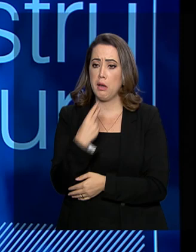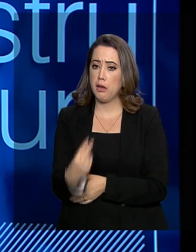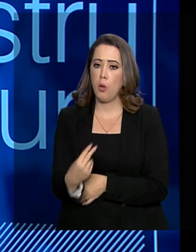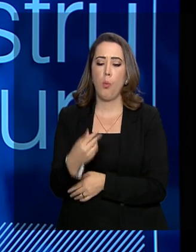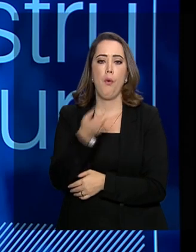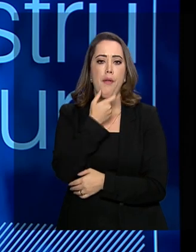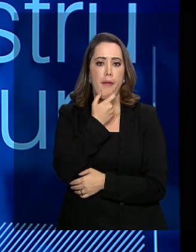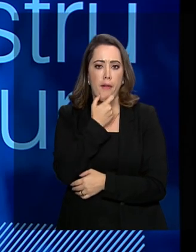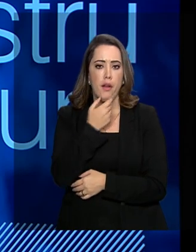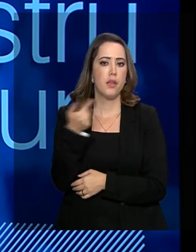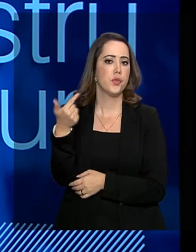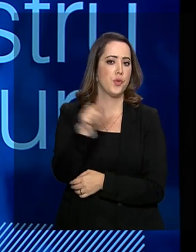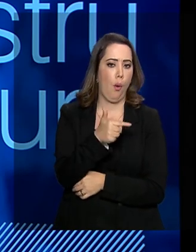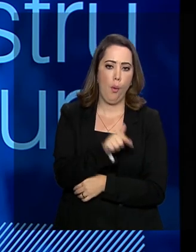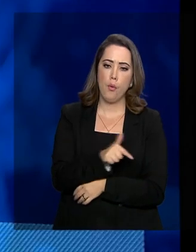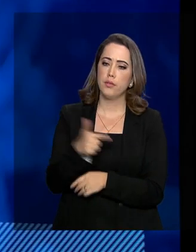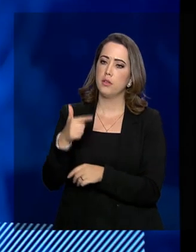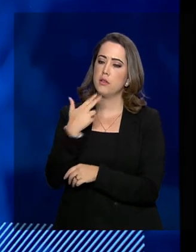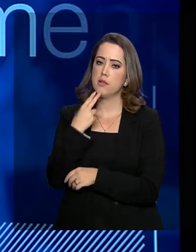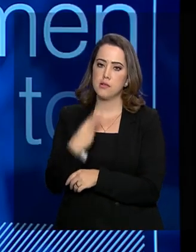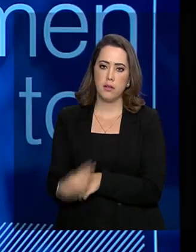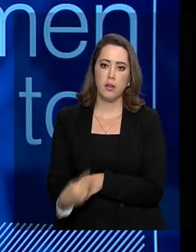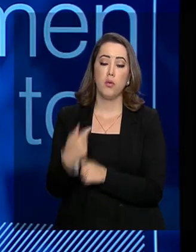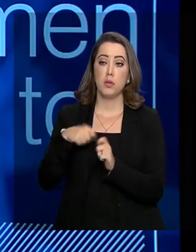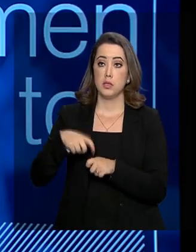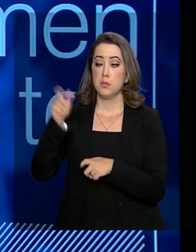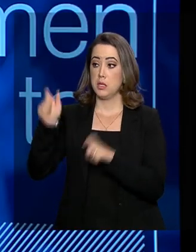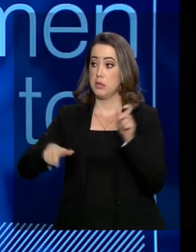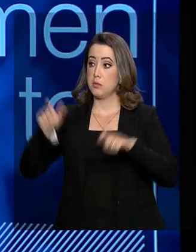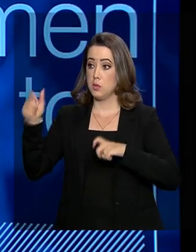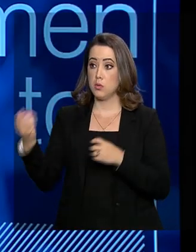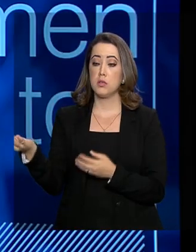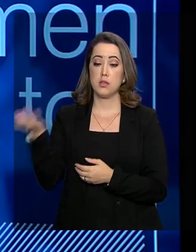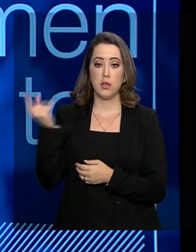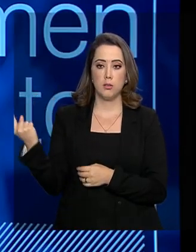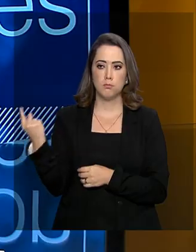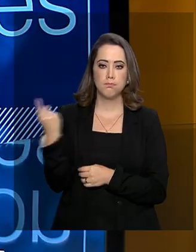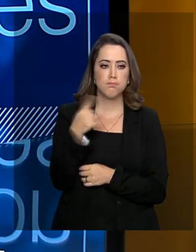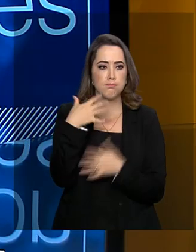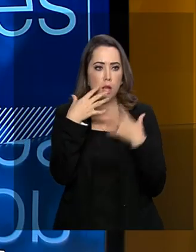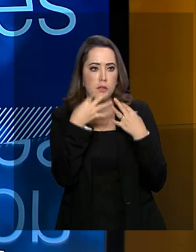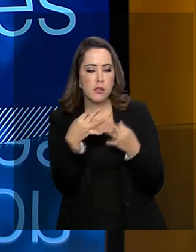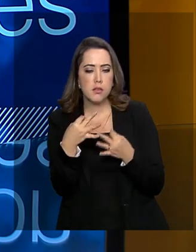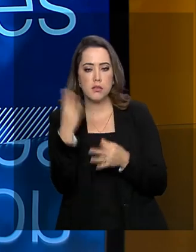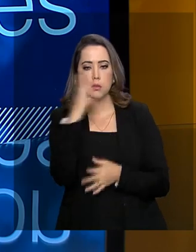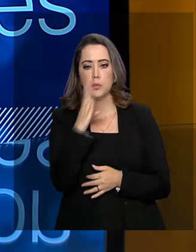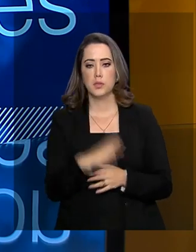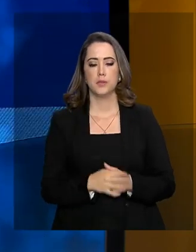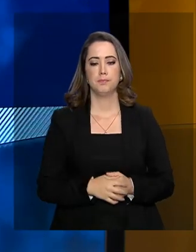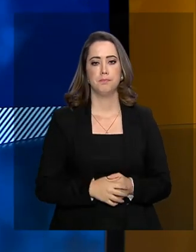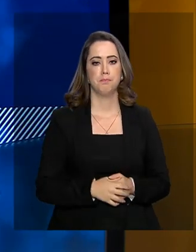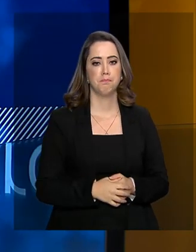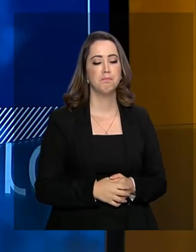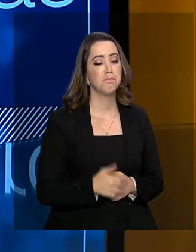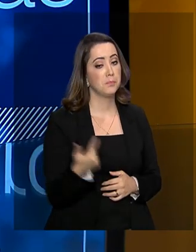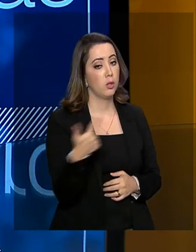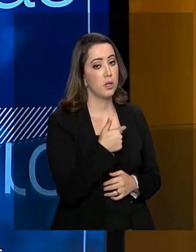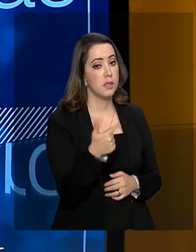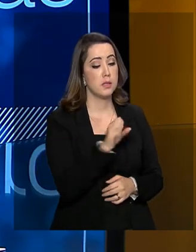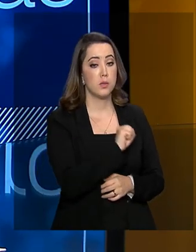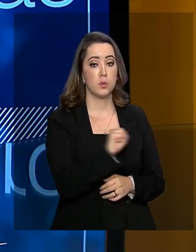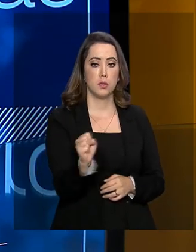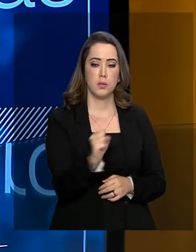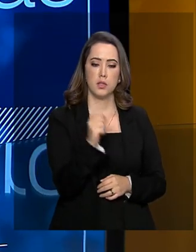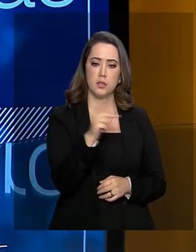inglês, em outras línguas, para que a gente possa atrair os investimentos dos estrangeiros. Nesse segundo semestre, o presidente Jair